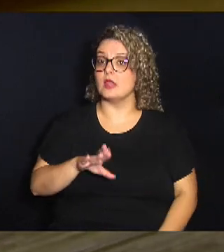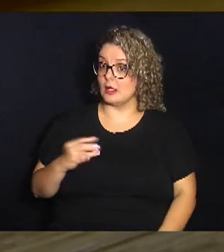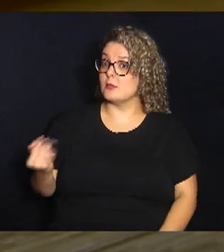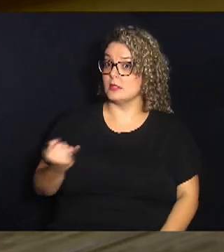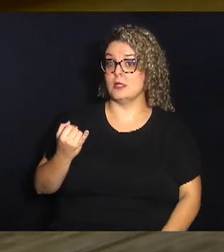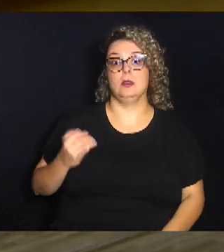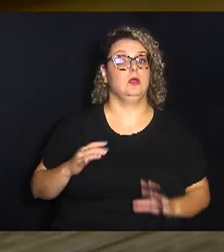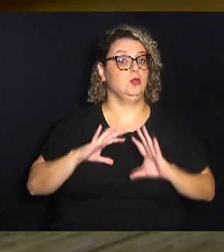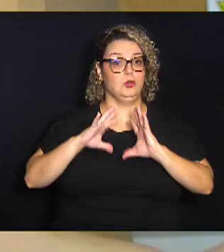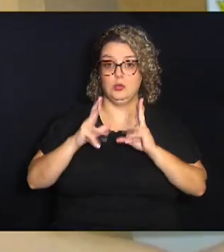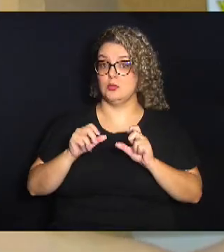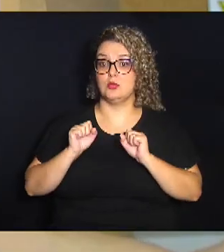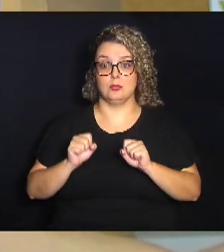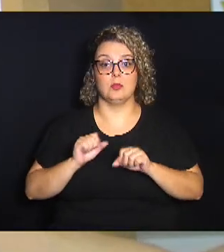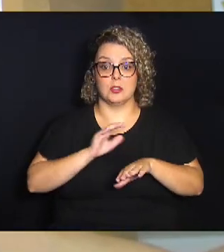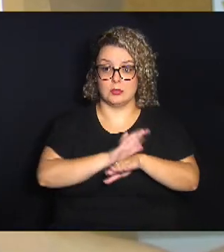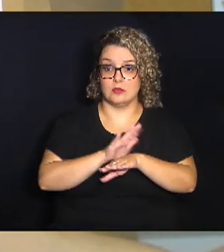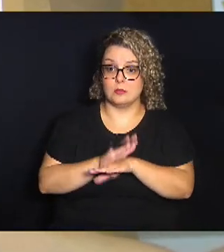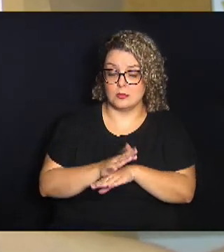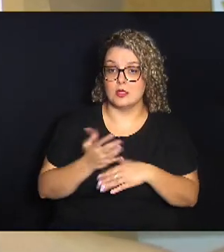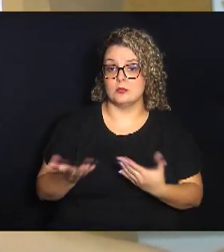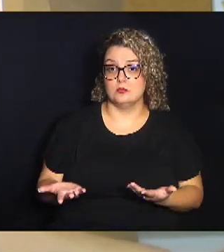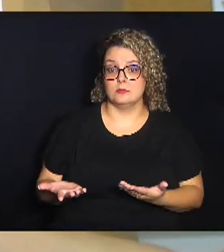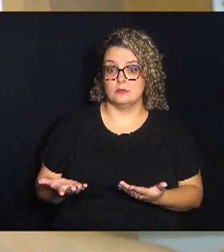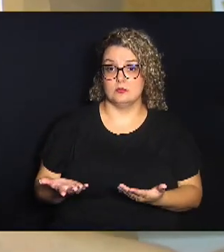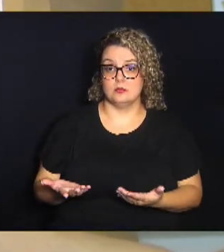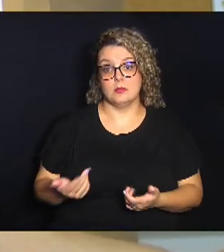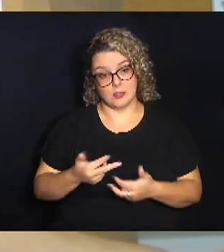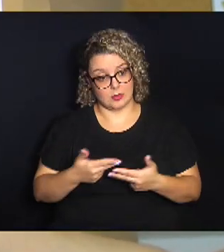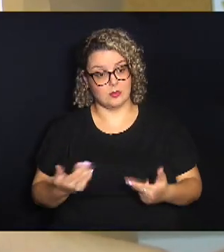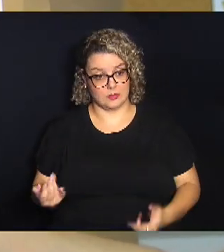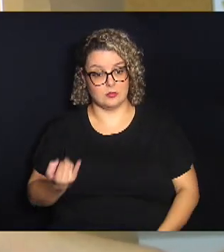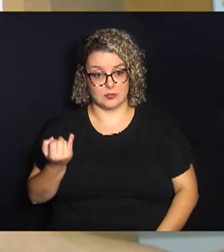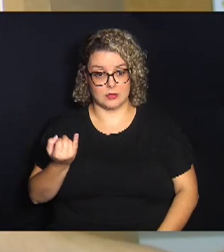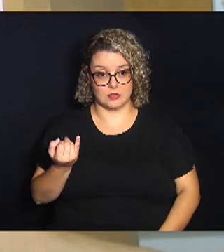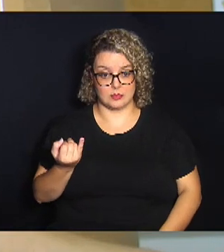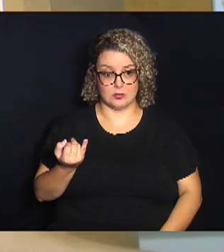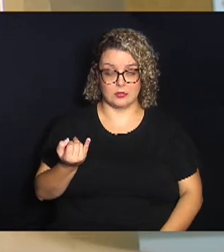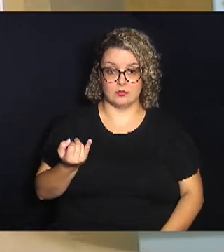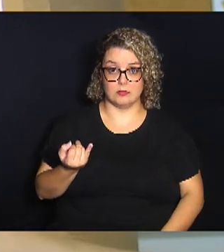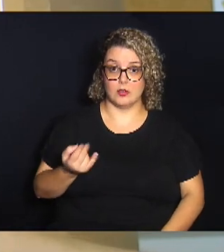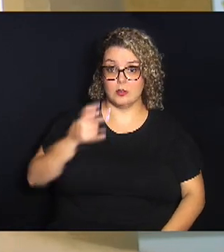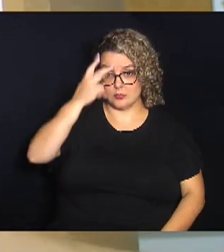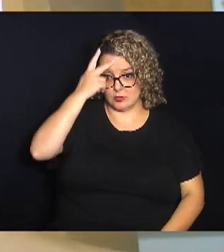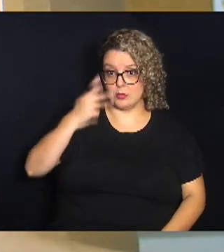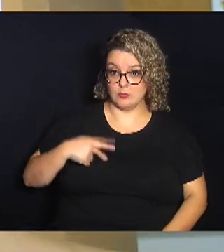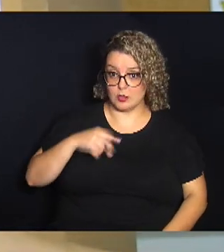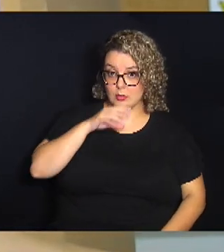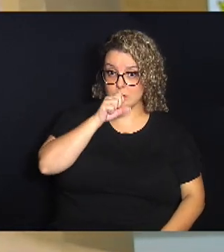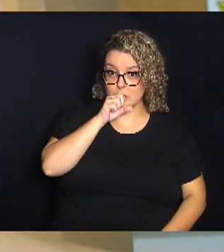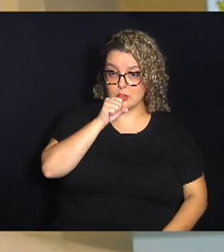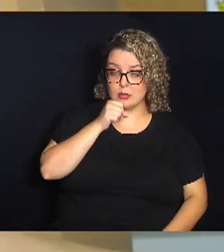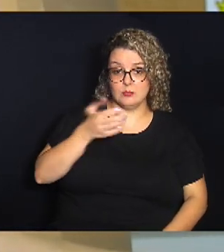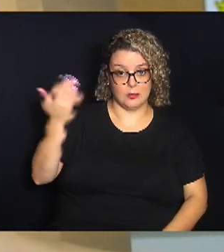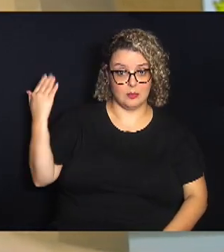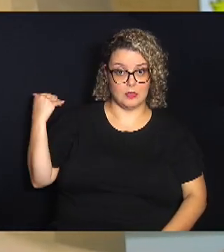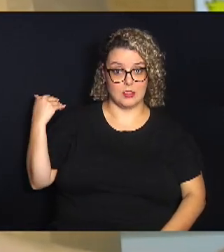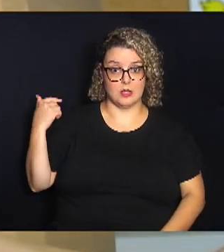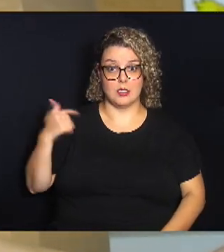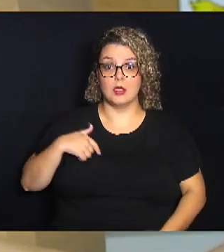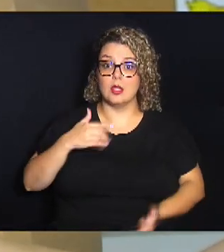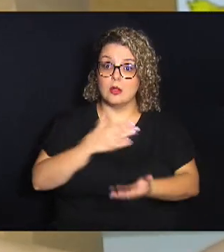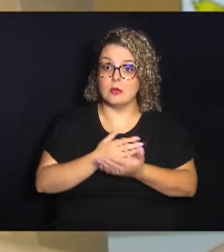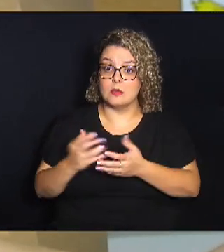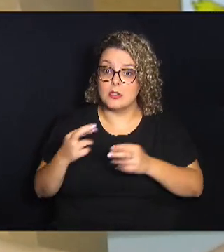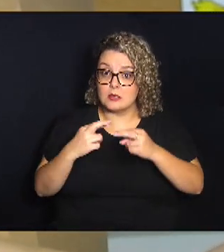todo mundo pode colaborar. E algo muito interessante é que no próprio sábado, né, que passou, eu comecei a